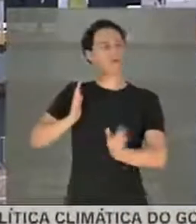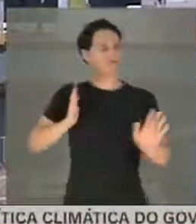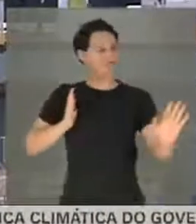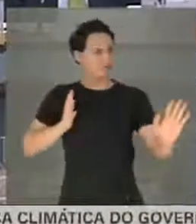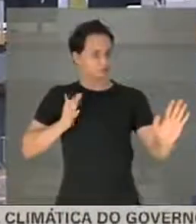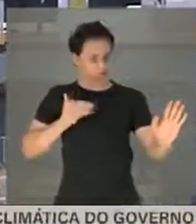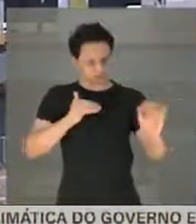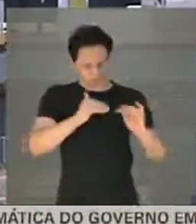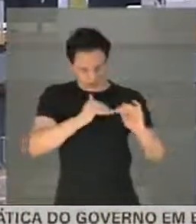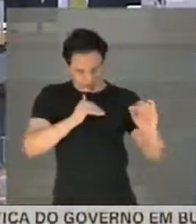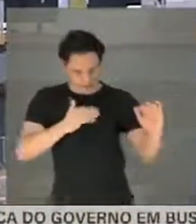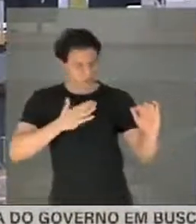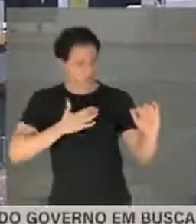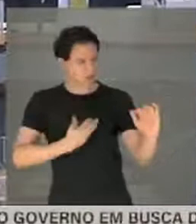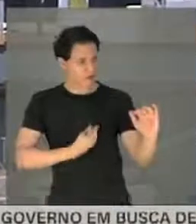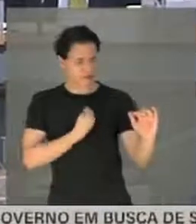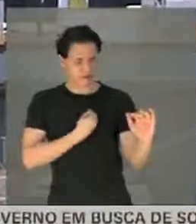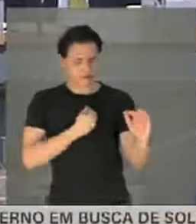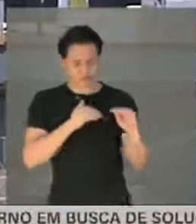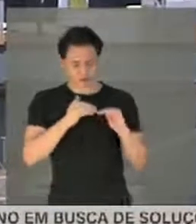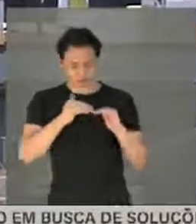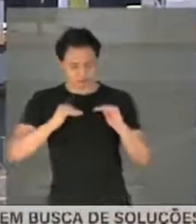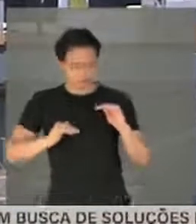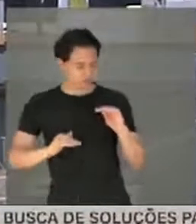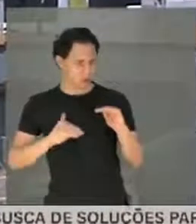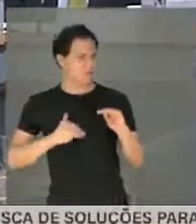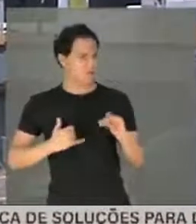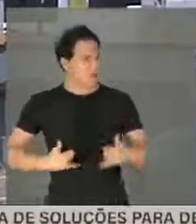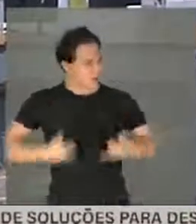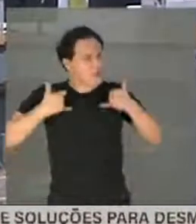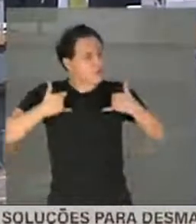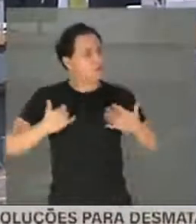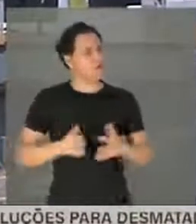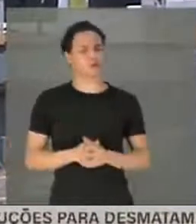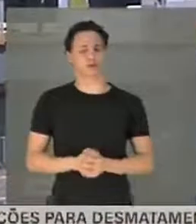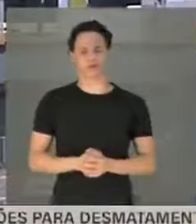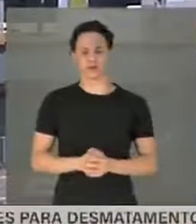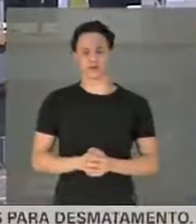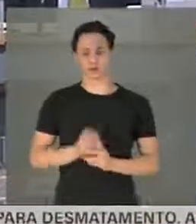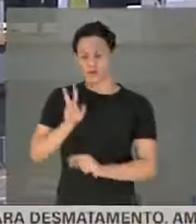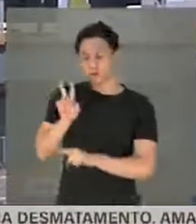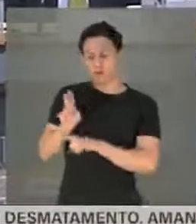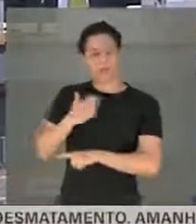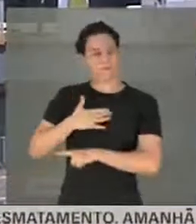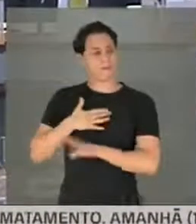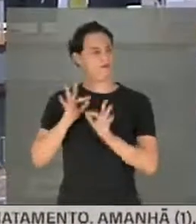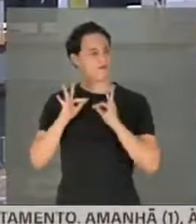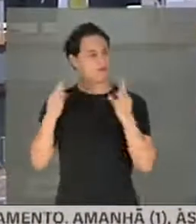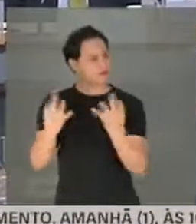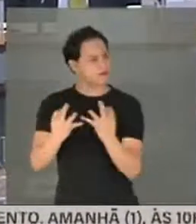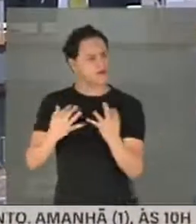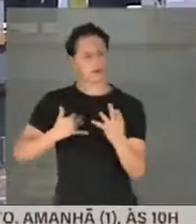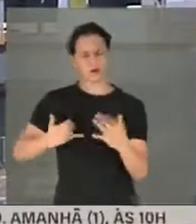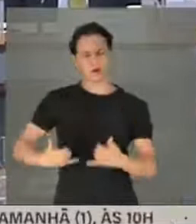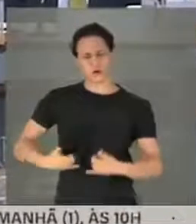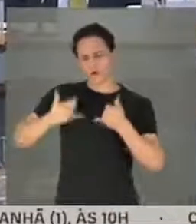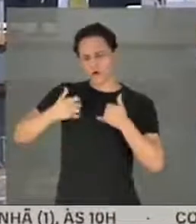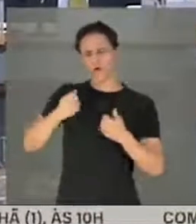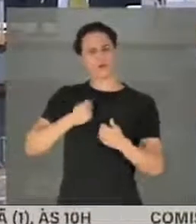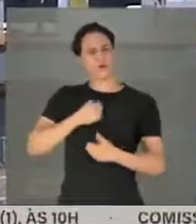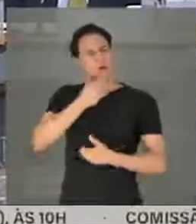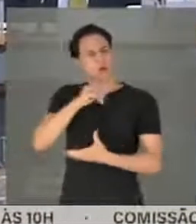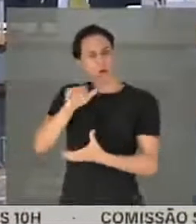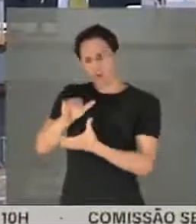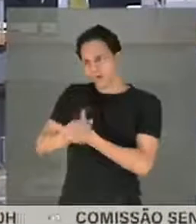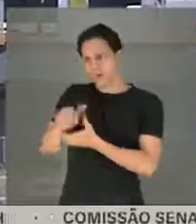modesta e com muito orgulho, cuidando da minha família, com orgulho e o esposo e com os meus